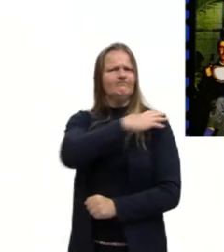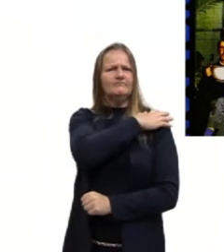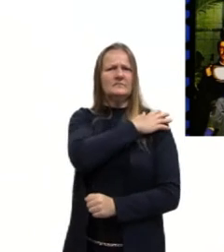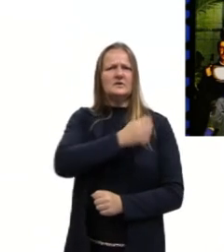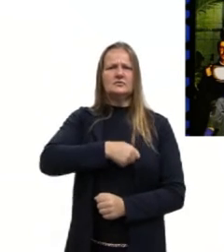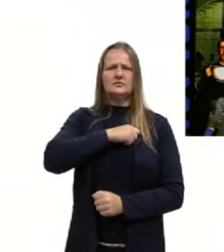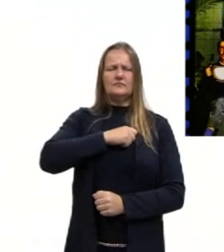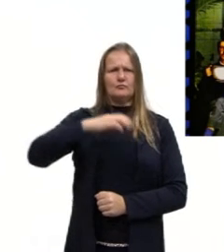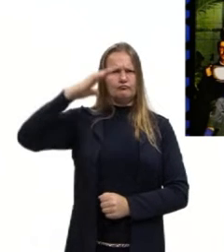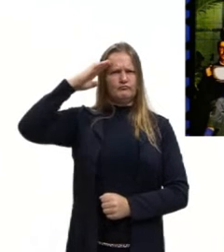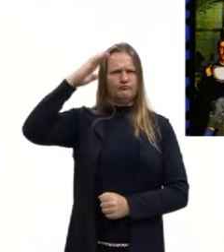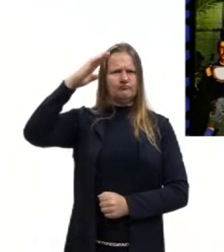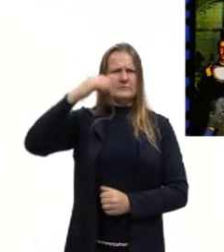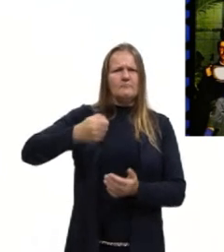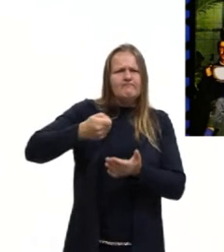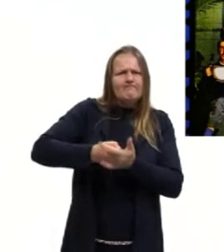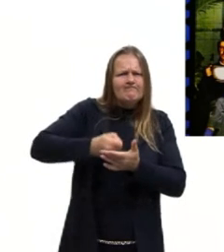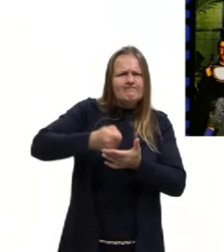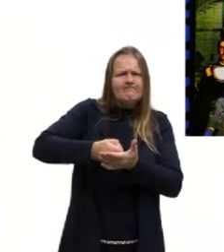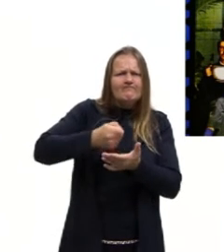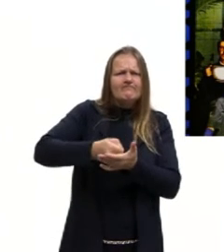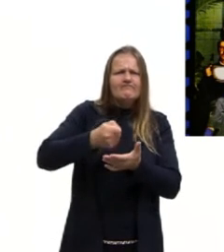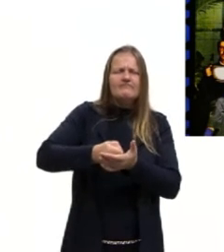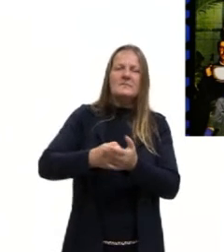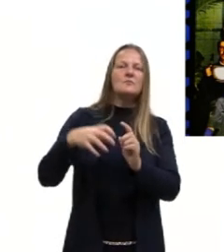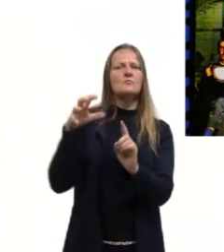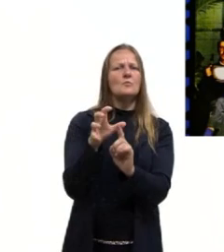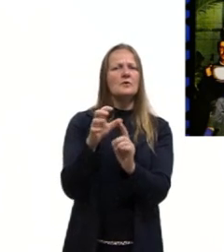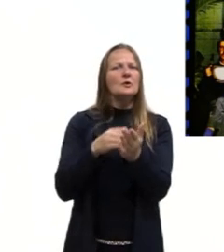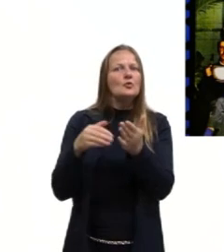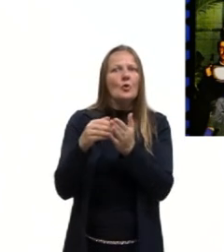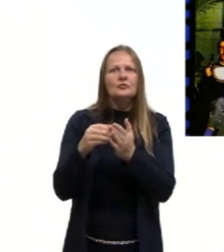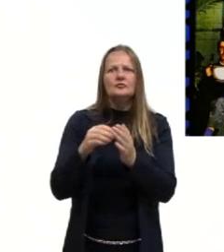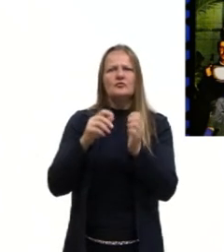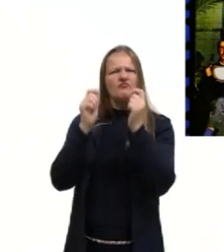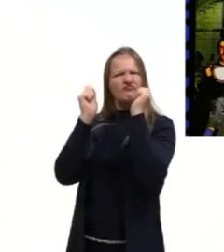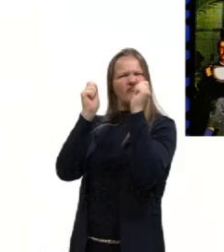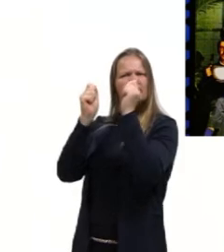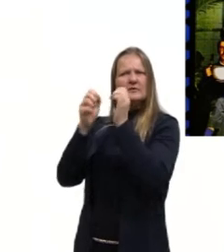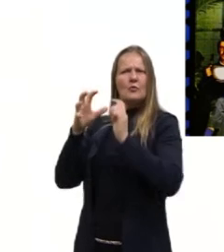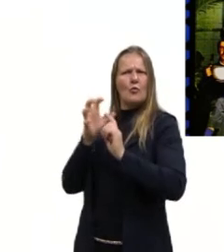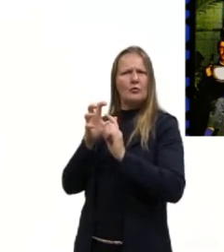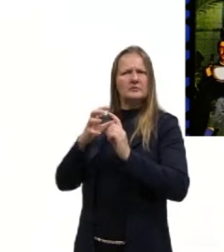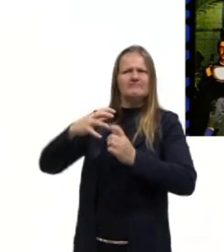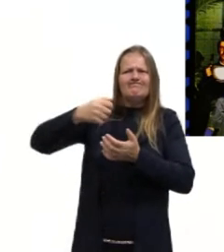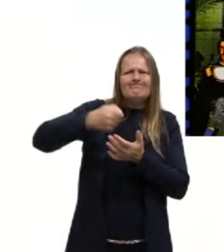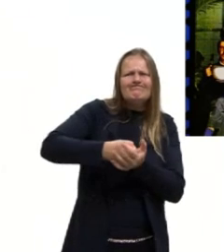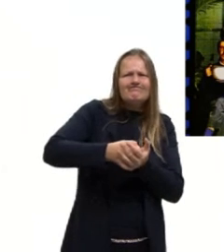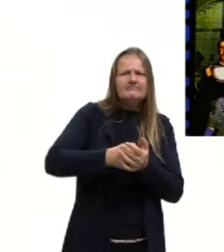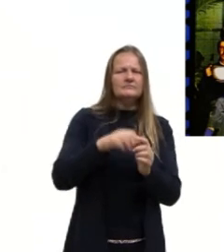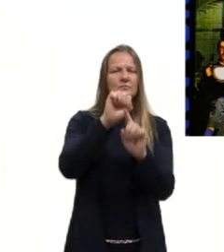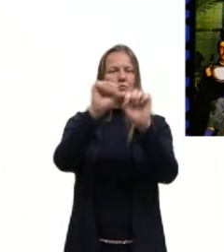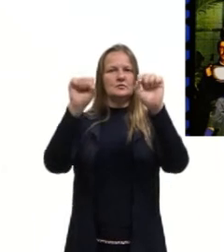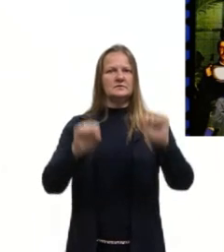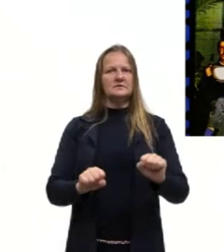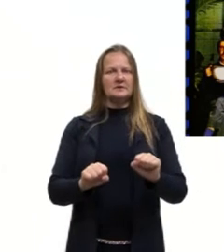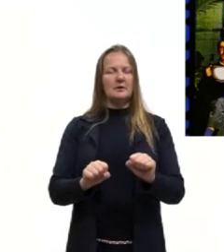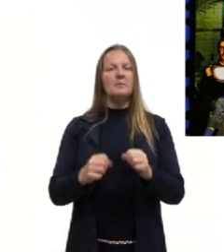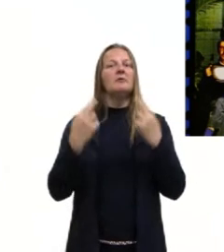-militar endurecendo a repressão contra os que se opunham a ele. E esse sistema, gente,